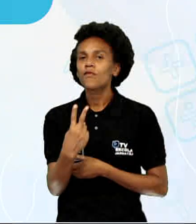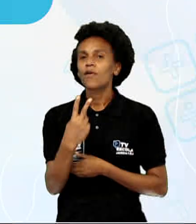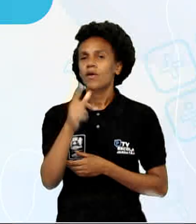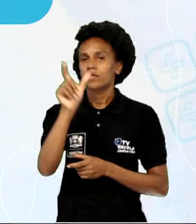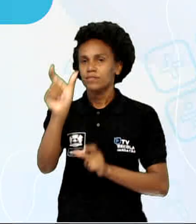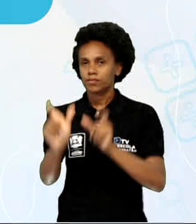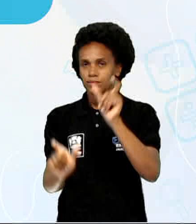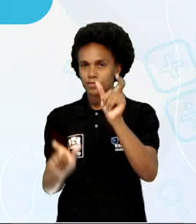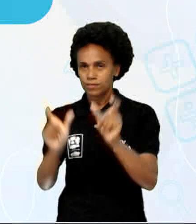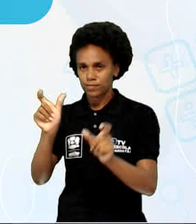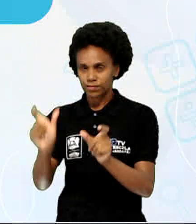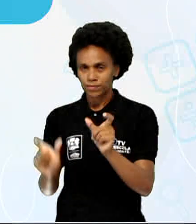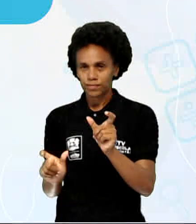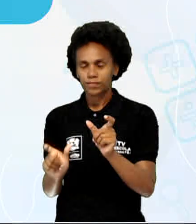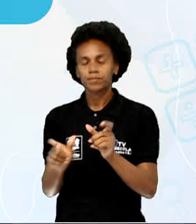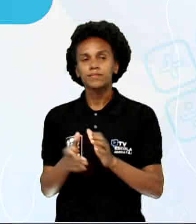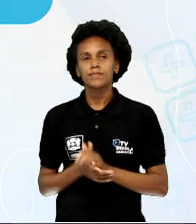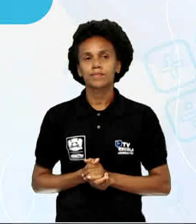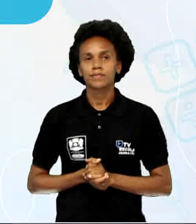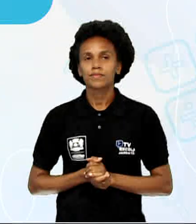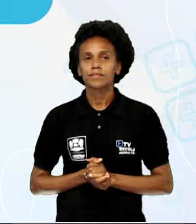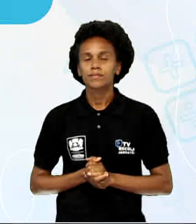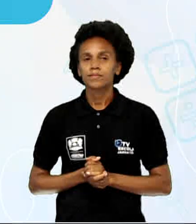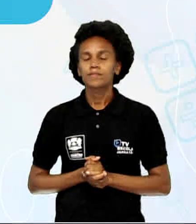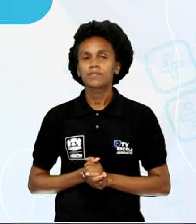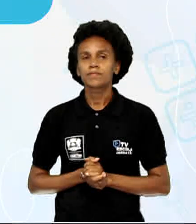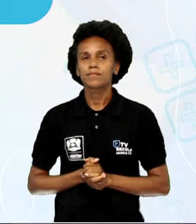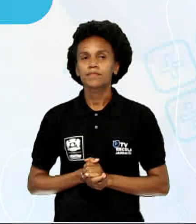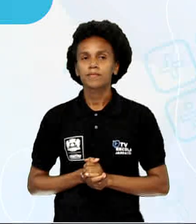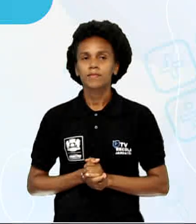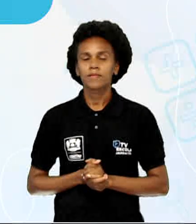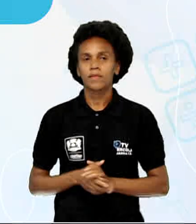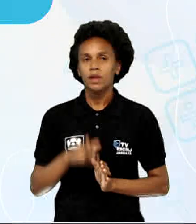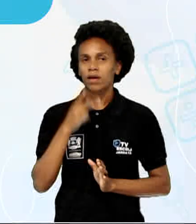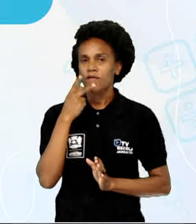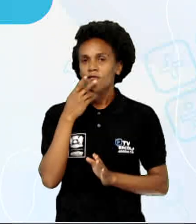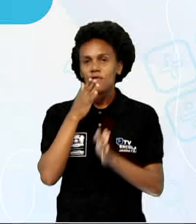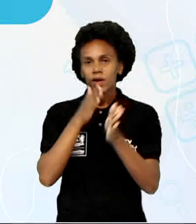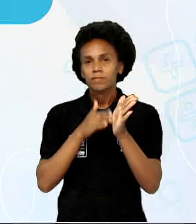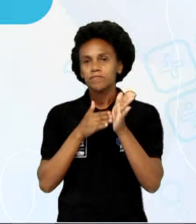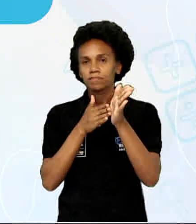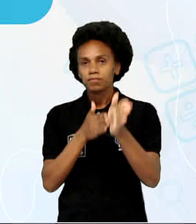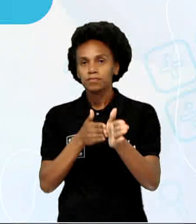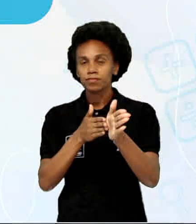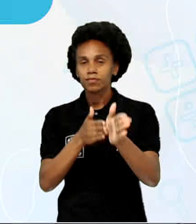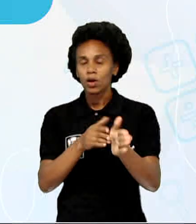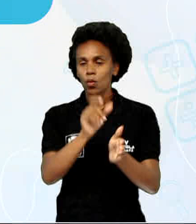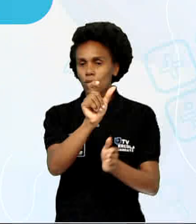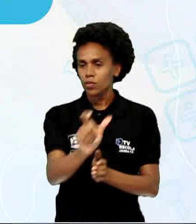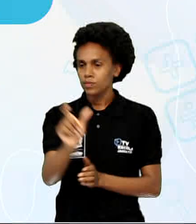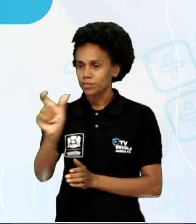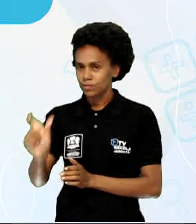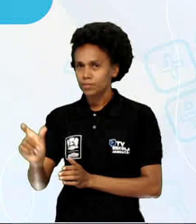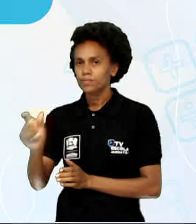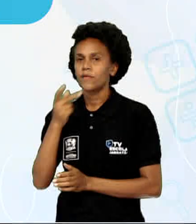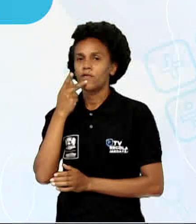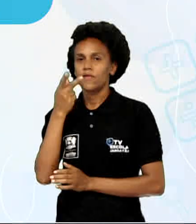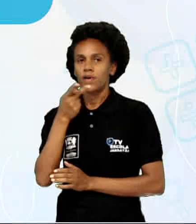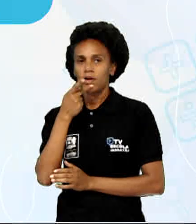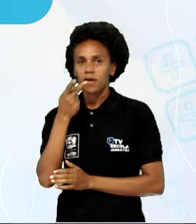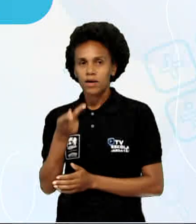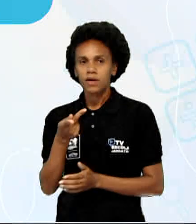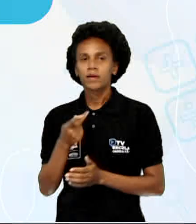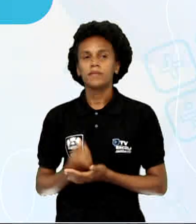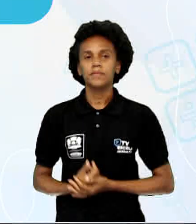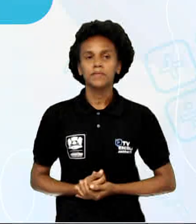personagens ganham voz. Reproduz viamente as falas das personagens. Permite que os traços da fala e da personalidade das personagens sejam